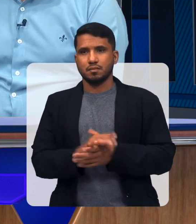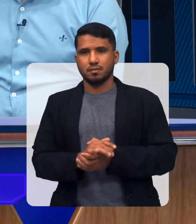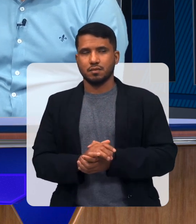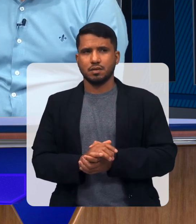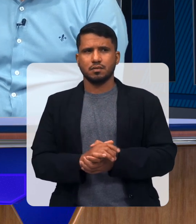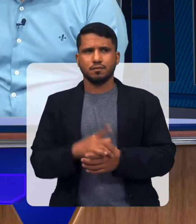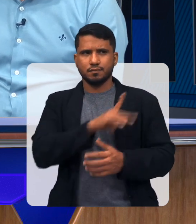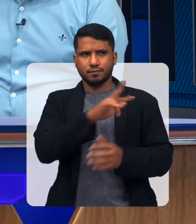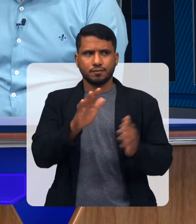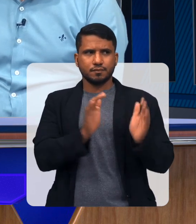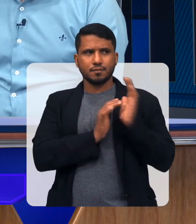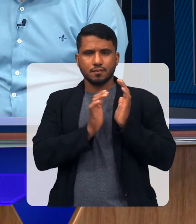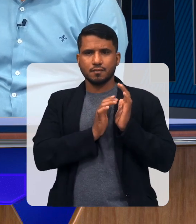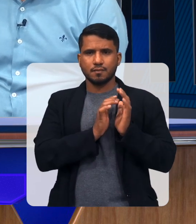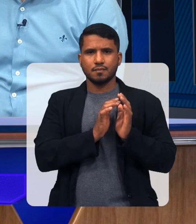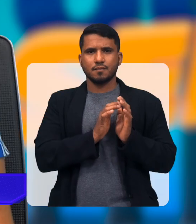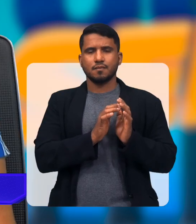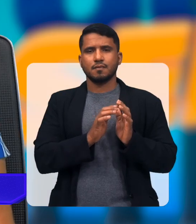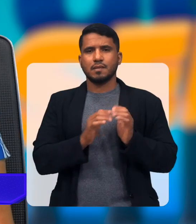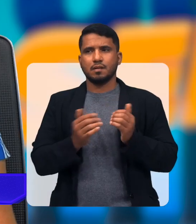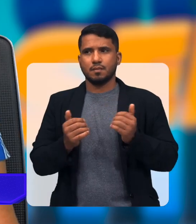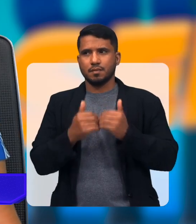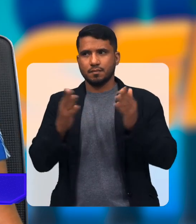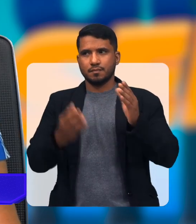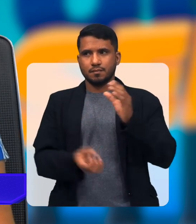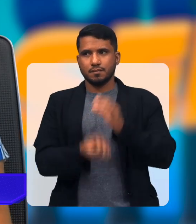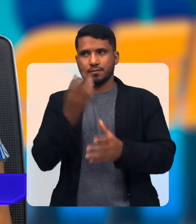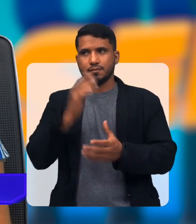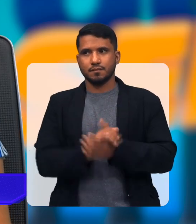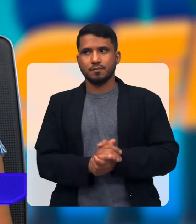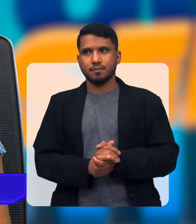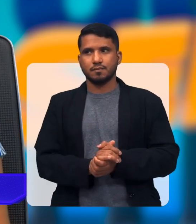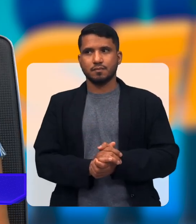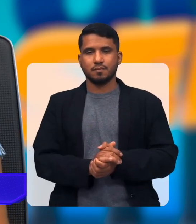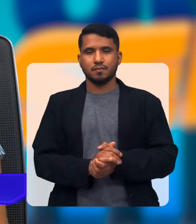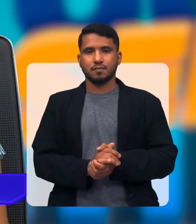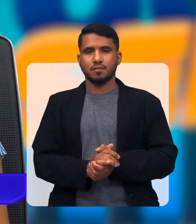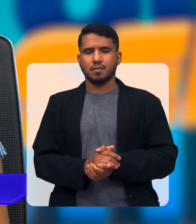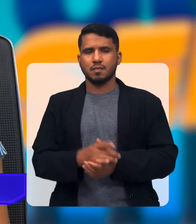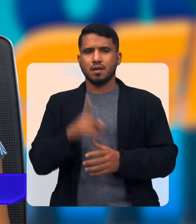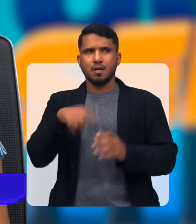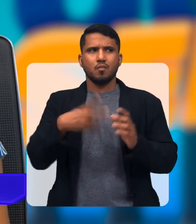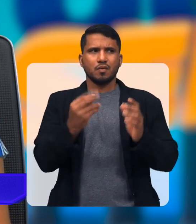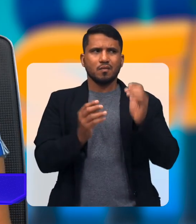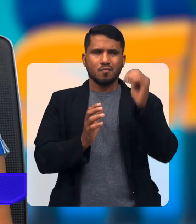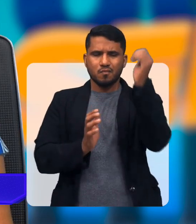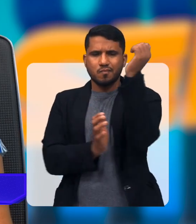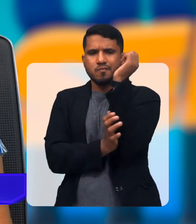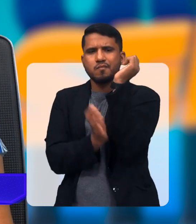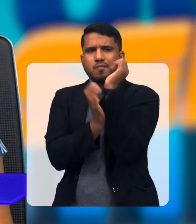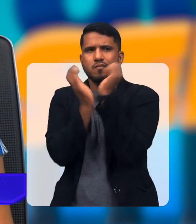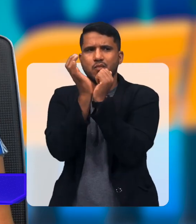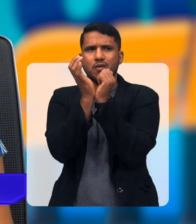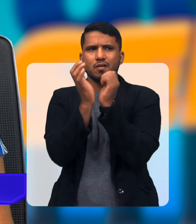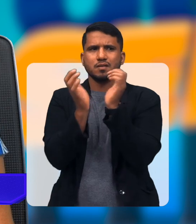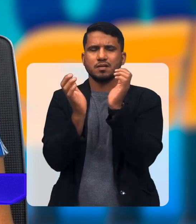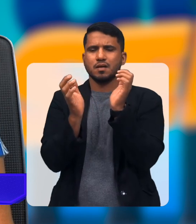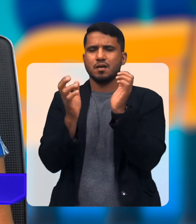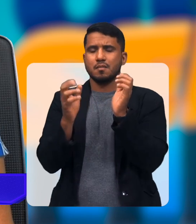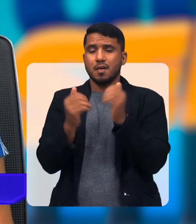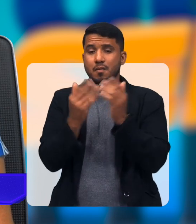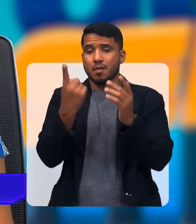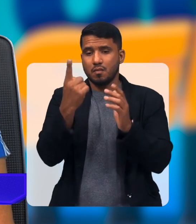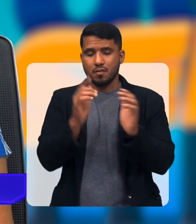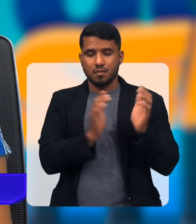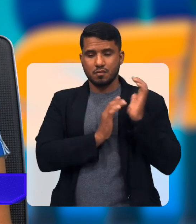aí Várias APAIs Para serem abertas Porque demanda De uma Uma burocracia Para abrir Uma